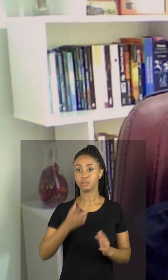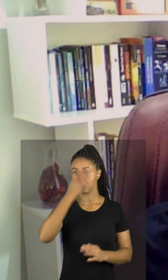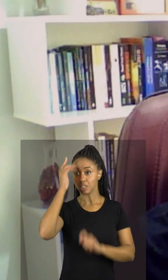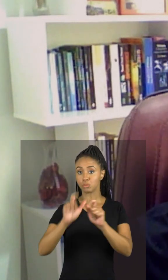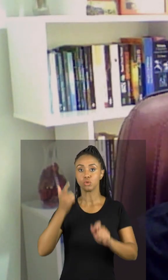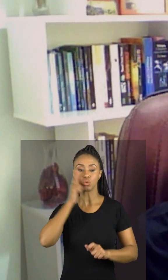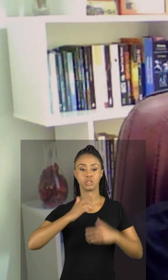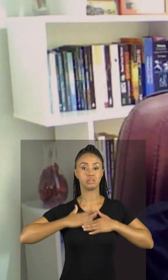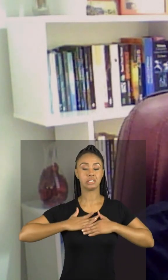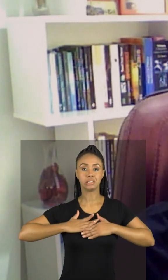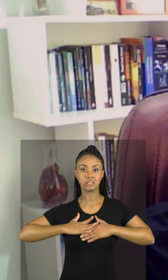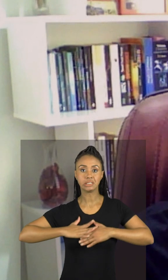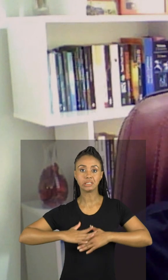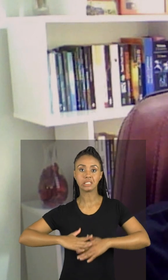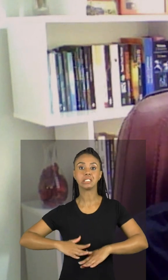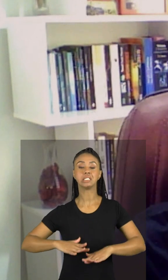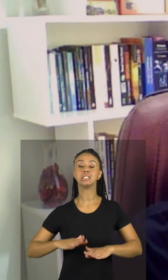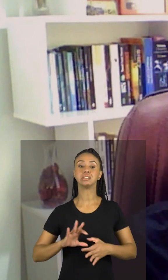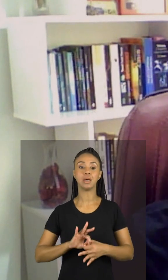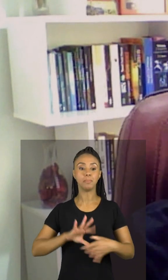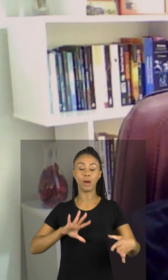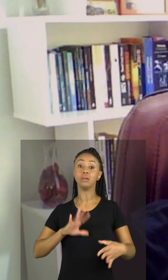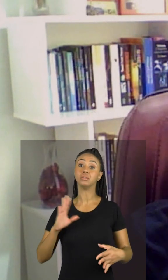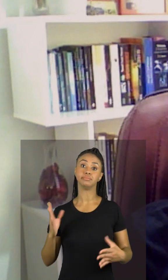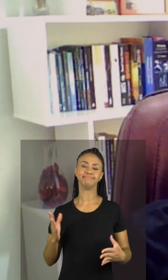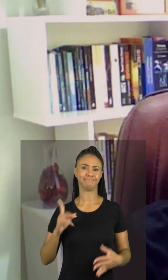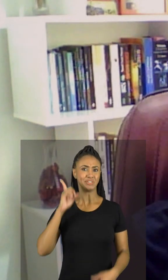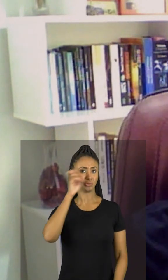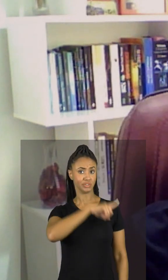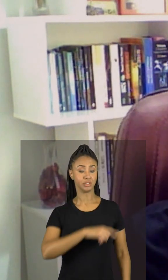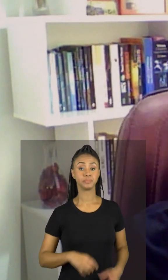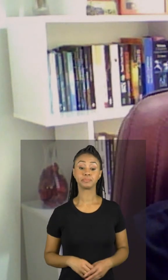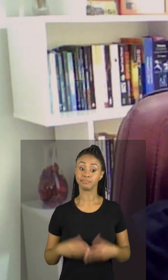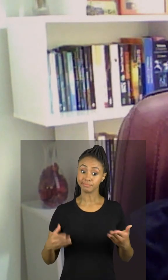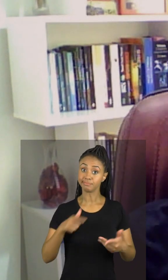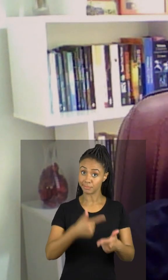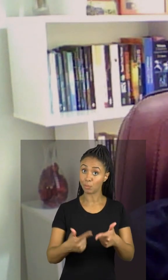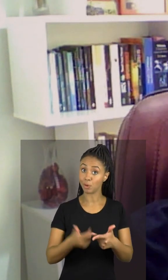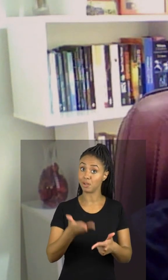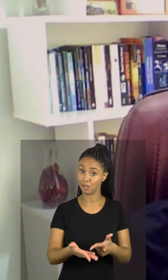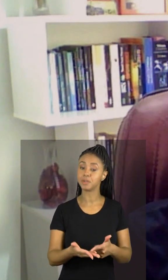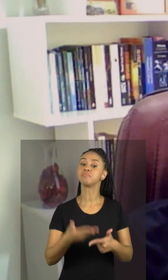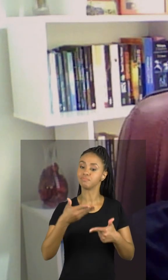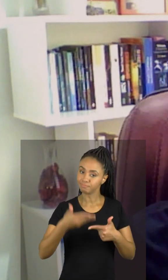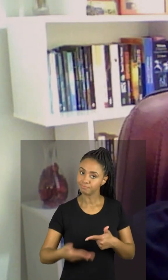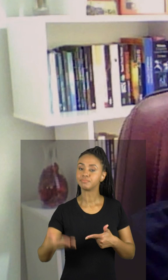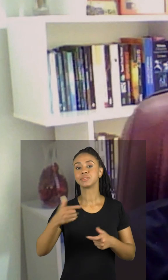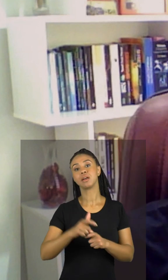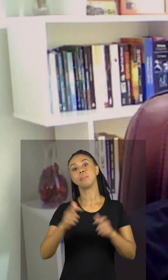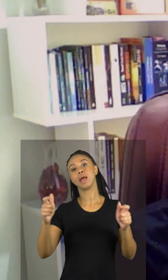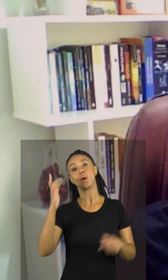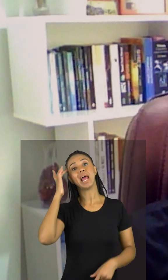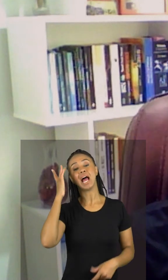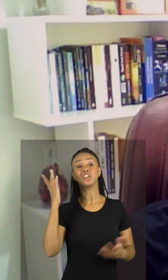relaxarem e desligarem desse mundo. E é a partir desse problema que muita gente ainda acha que